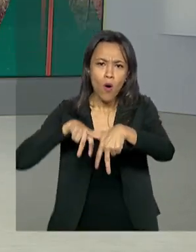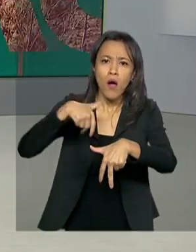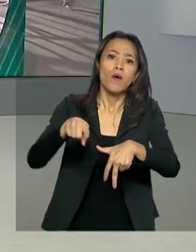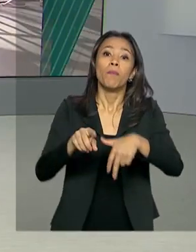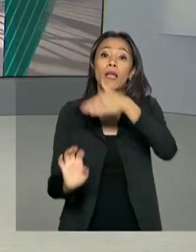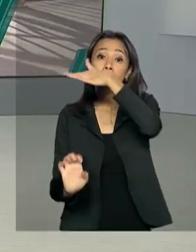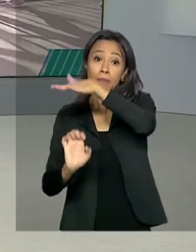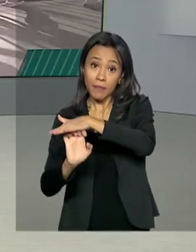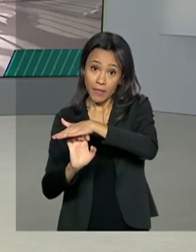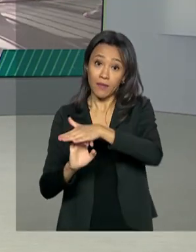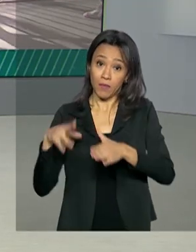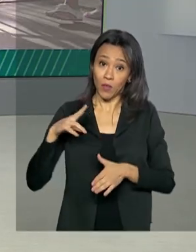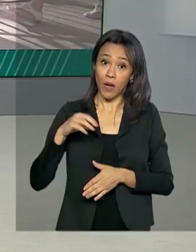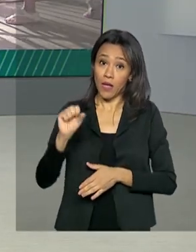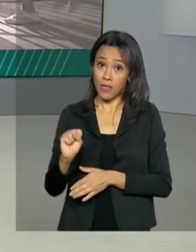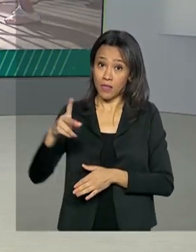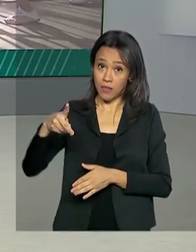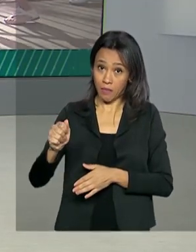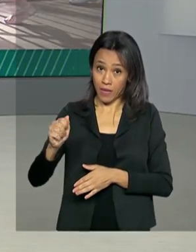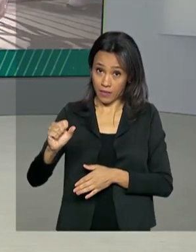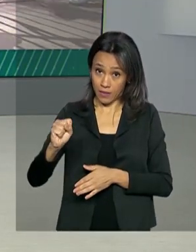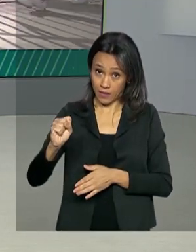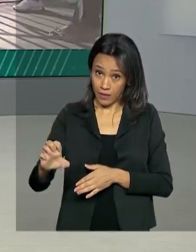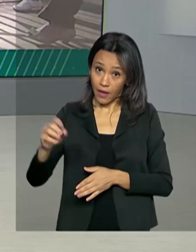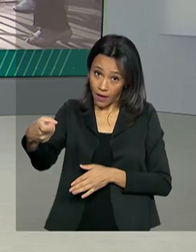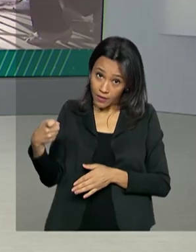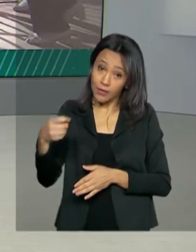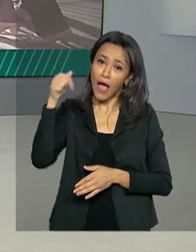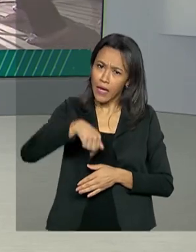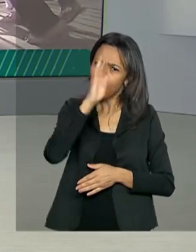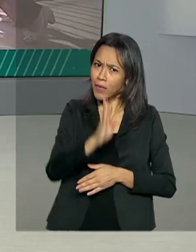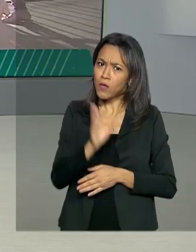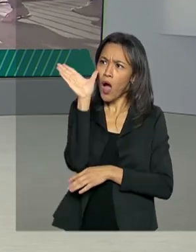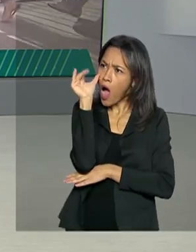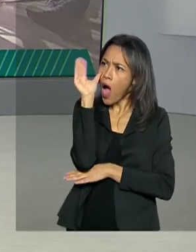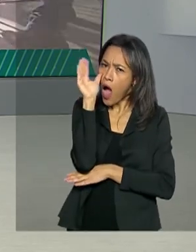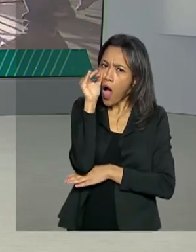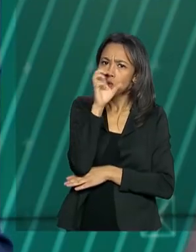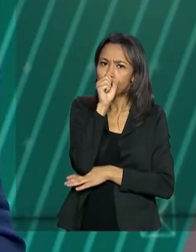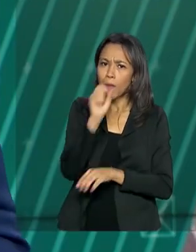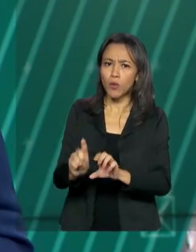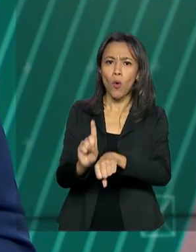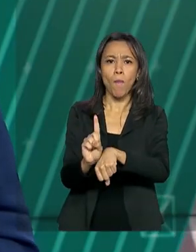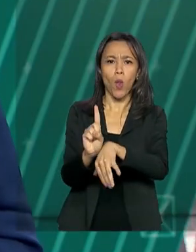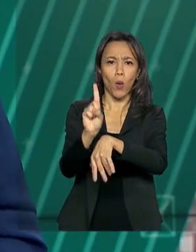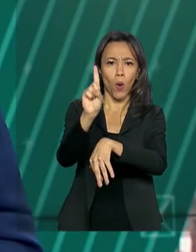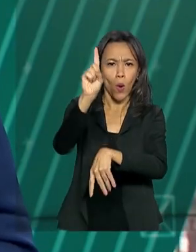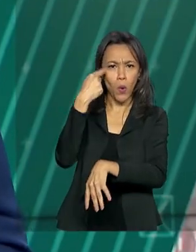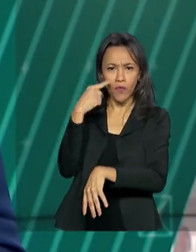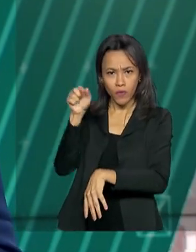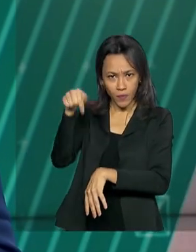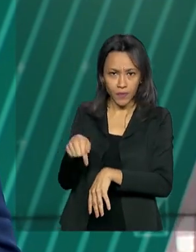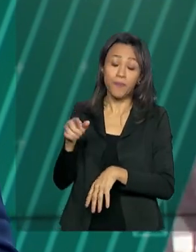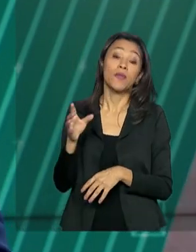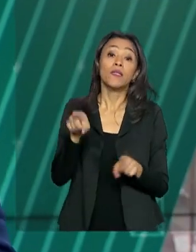SpaceX. Aqui no Brasil, o ministro Marcos Pontes acompanhou o lançamento do foguete no sábado. E a Agência Espacial